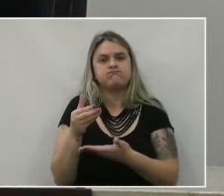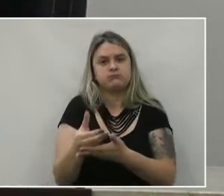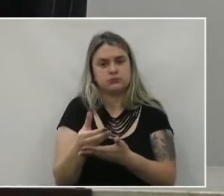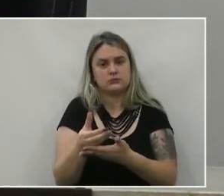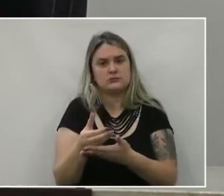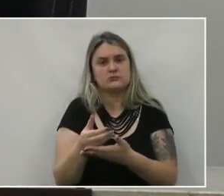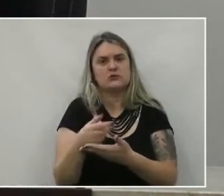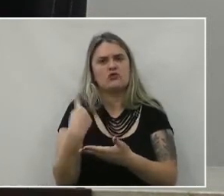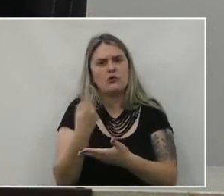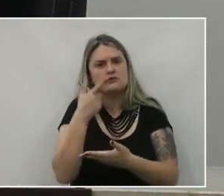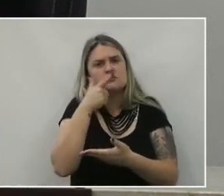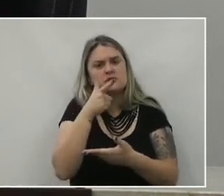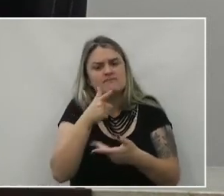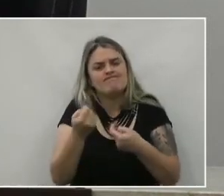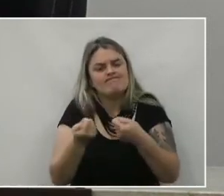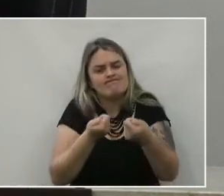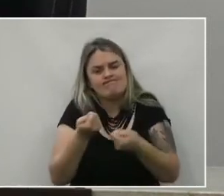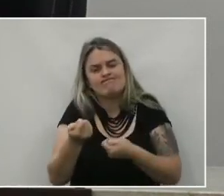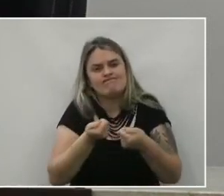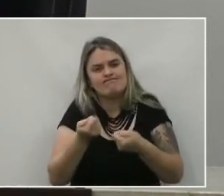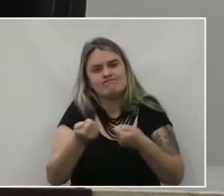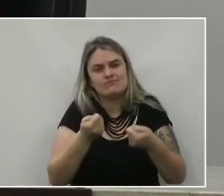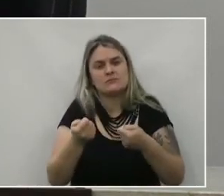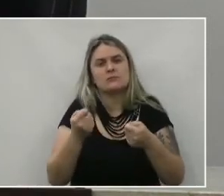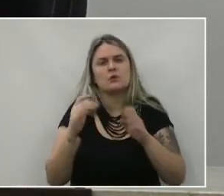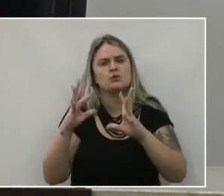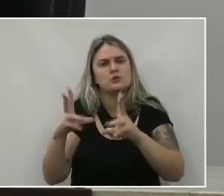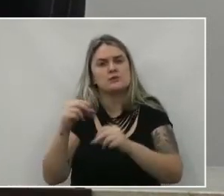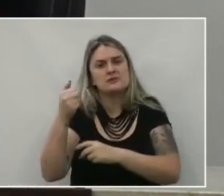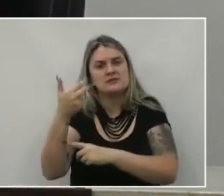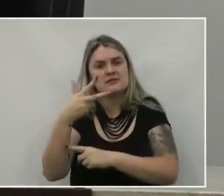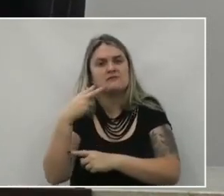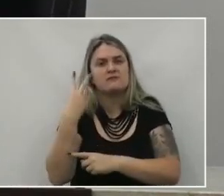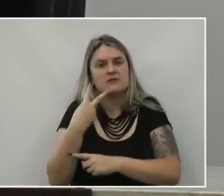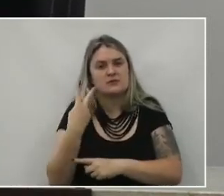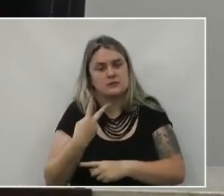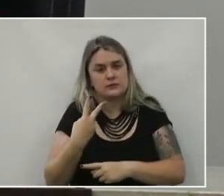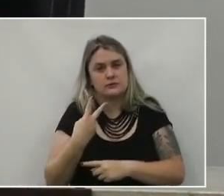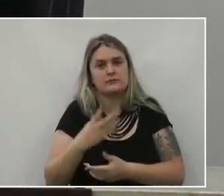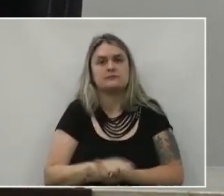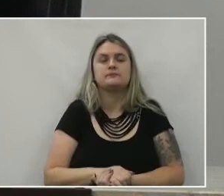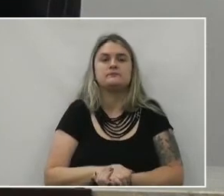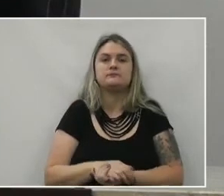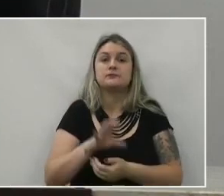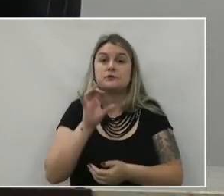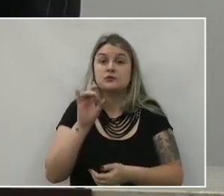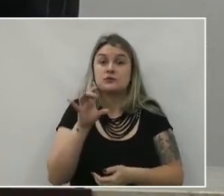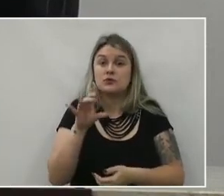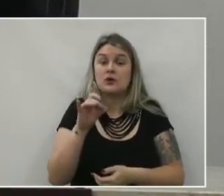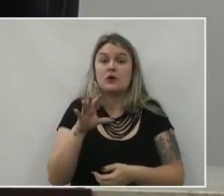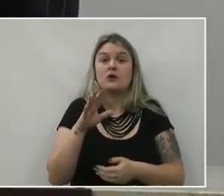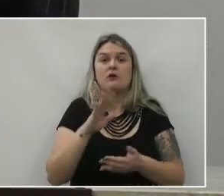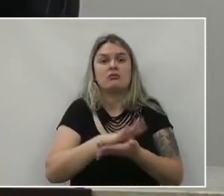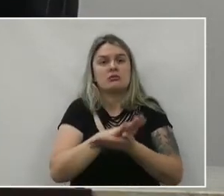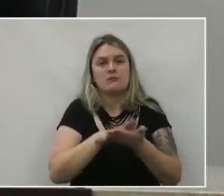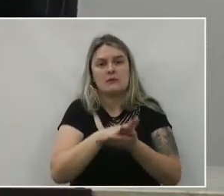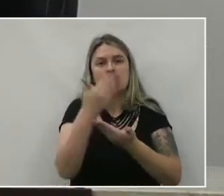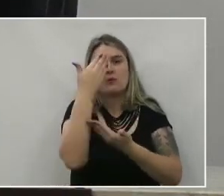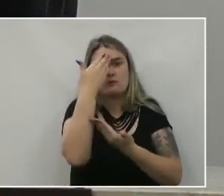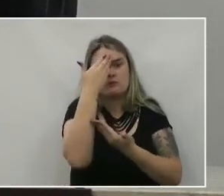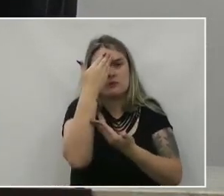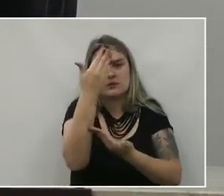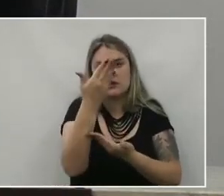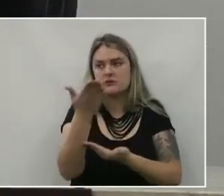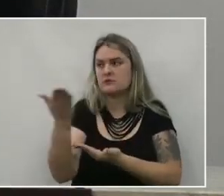Da economia De todos Os treze vereadores Então só Título de informação Os senhores Sem nada mais Havendo Agradeço